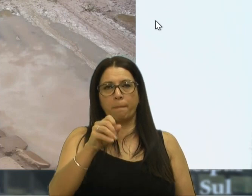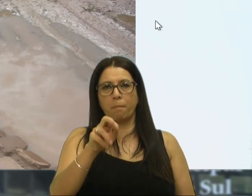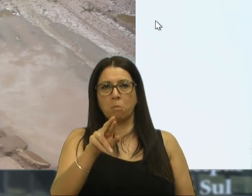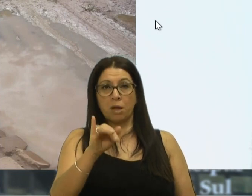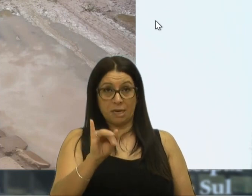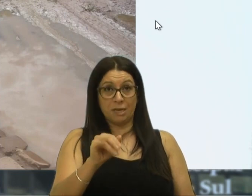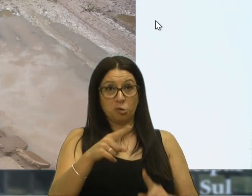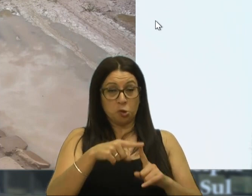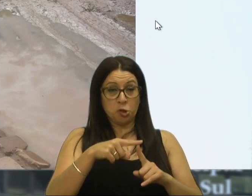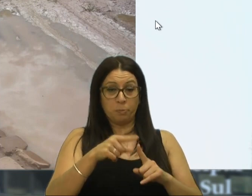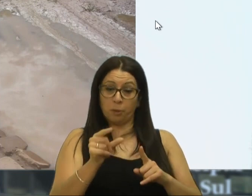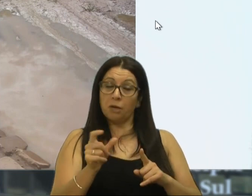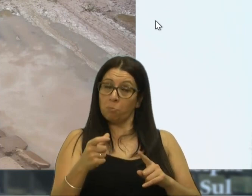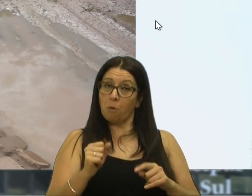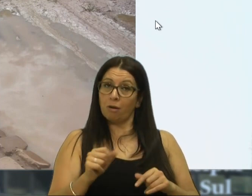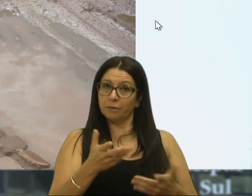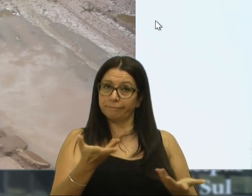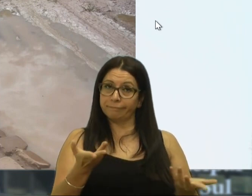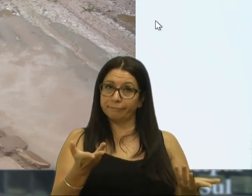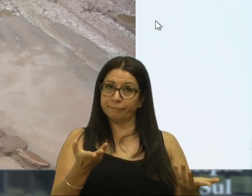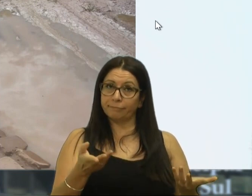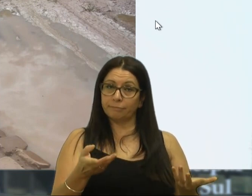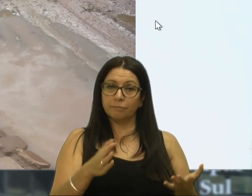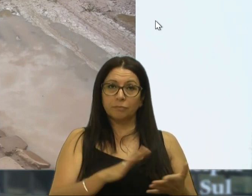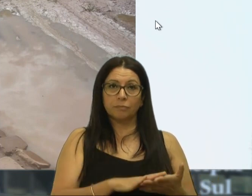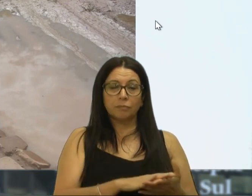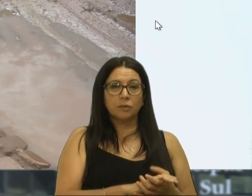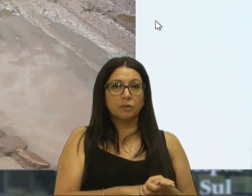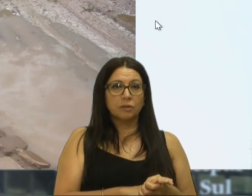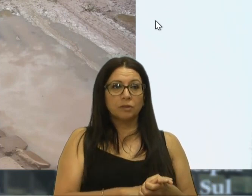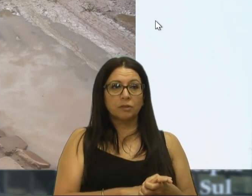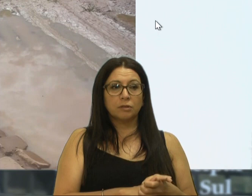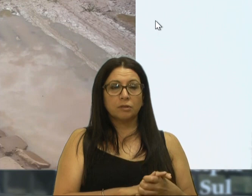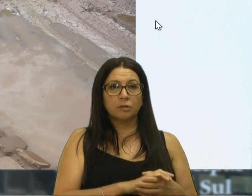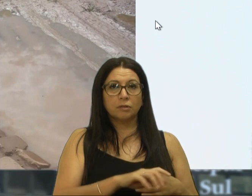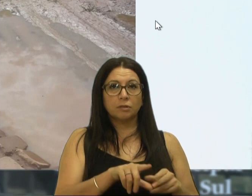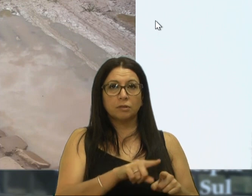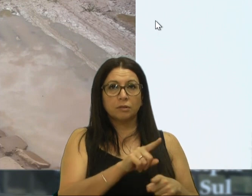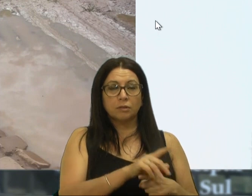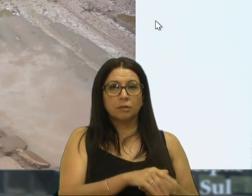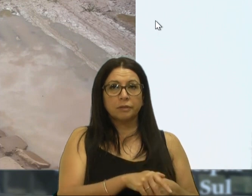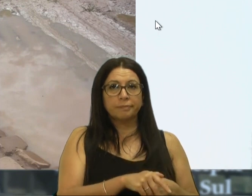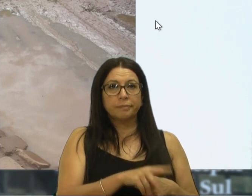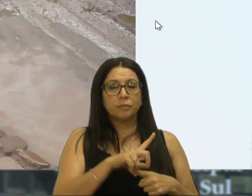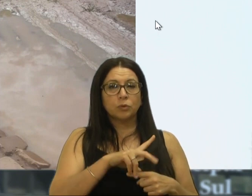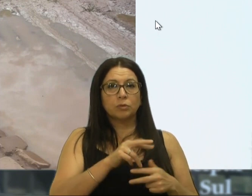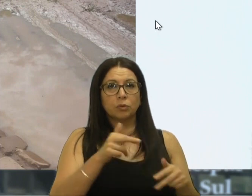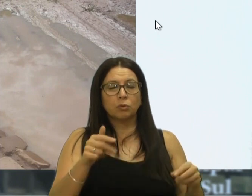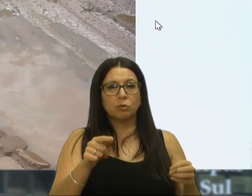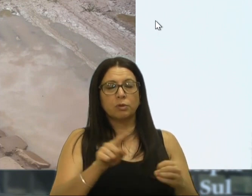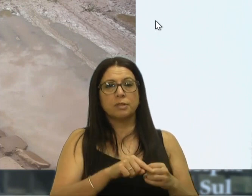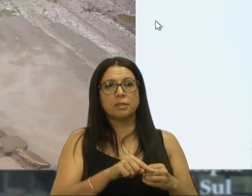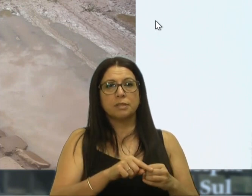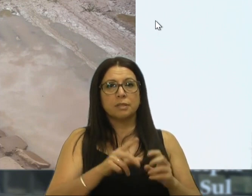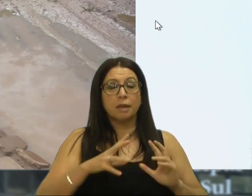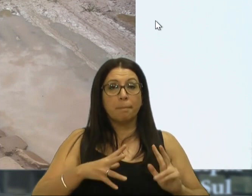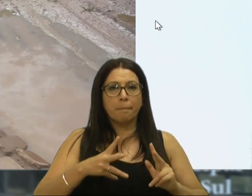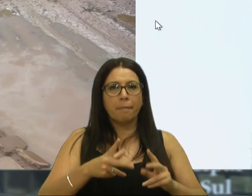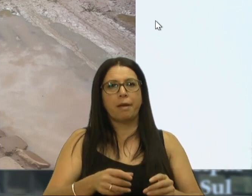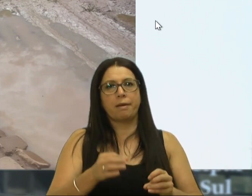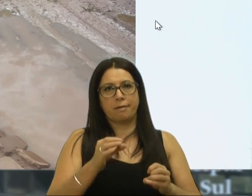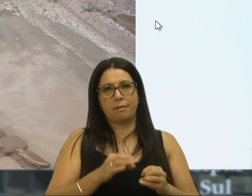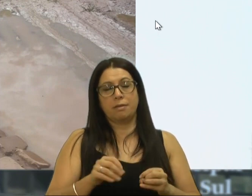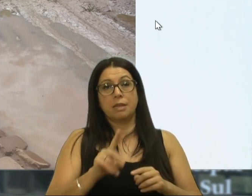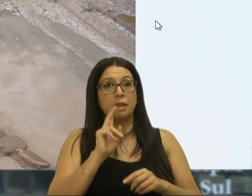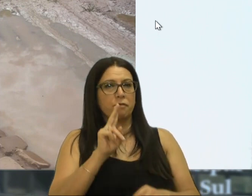criar, então, não podemos aceitar isso em pleno século XXI com tanta mecanismo que nós temos, máquinas eficientes